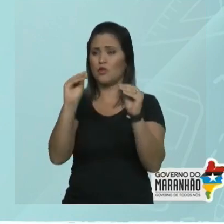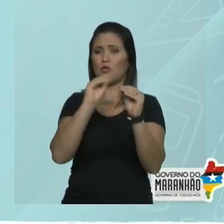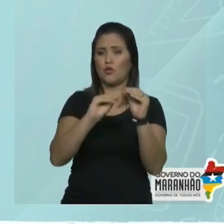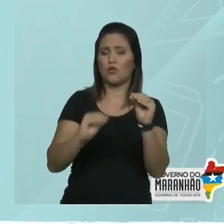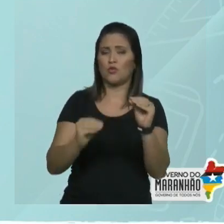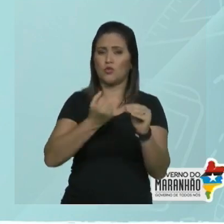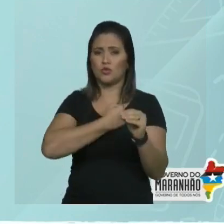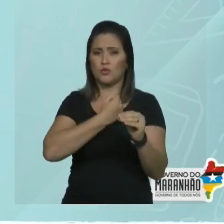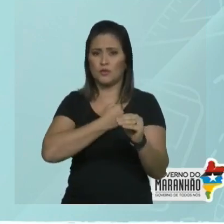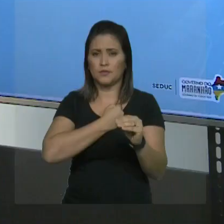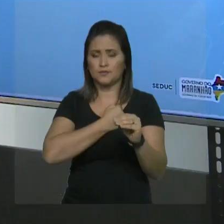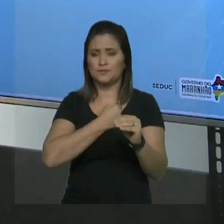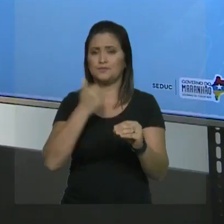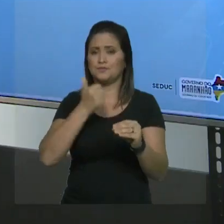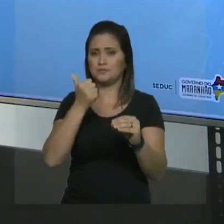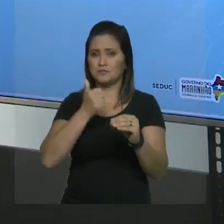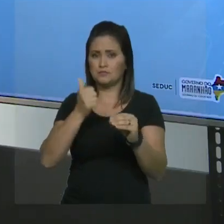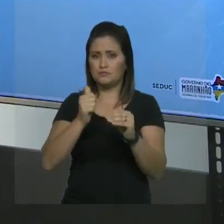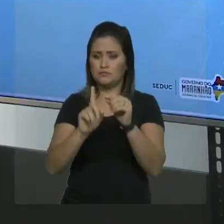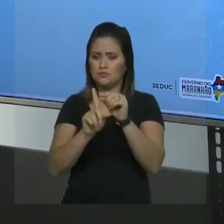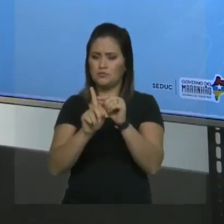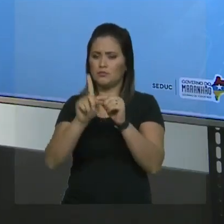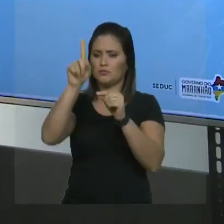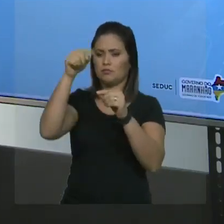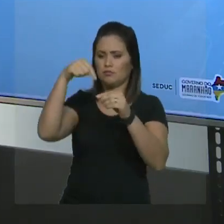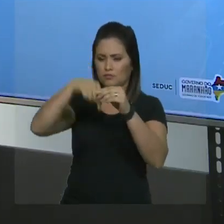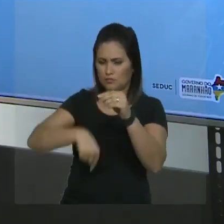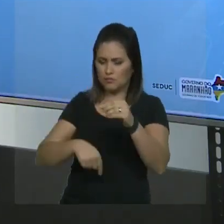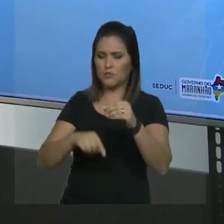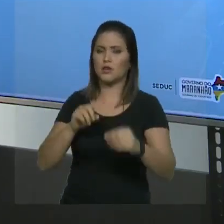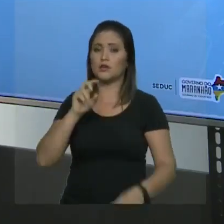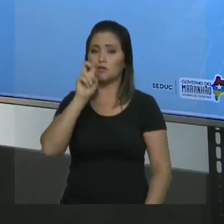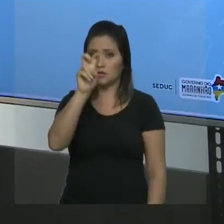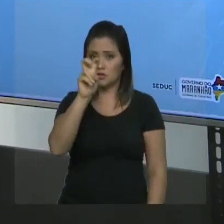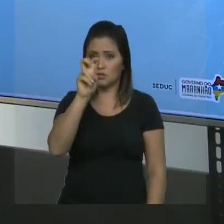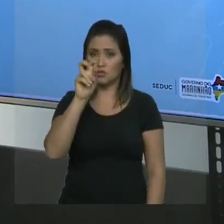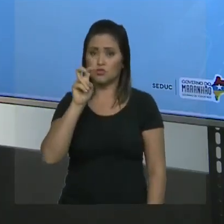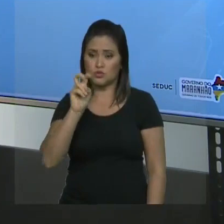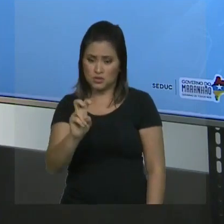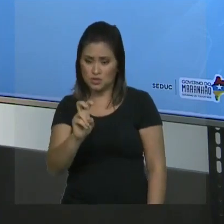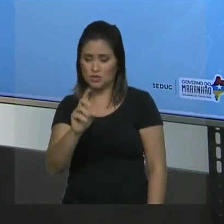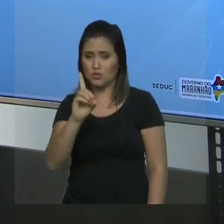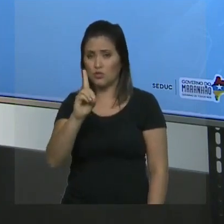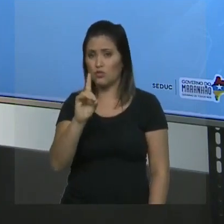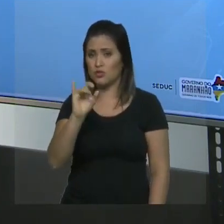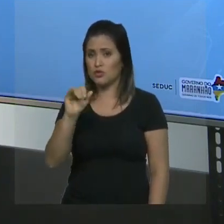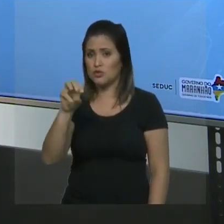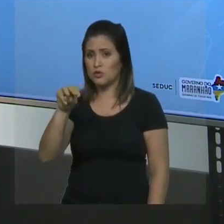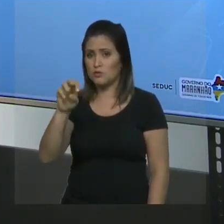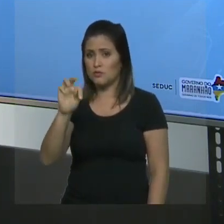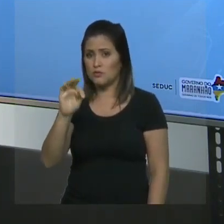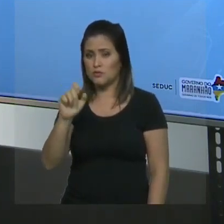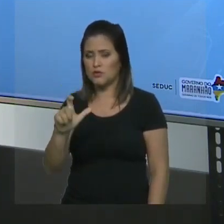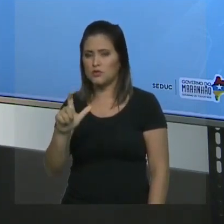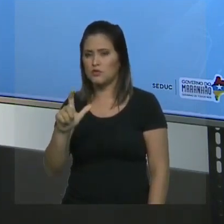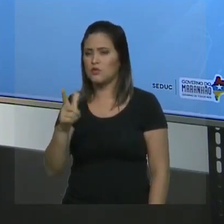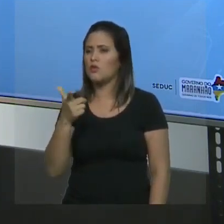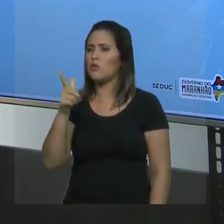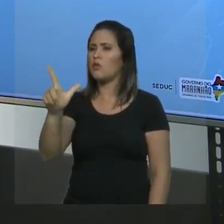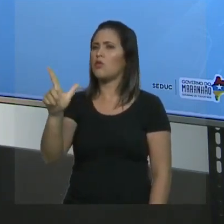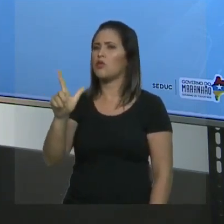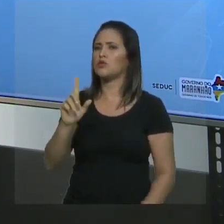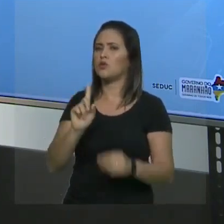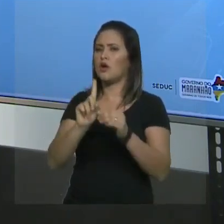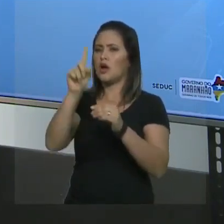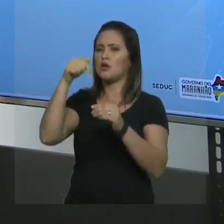de metil. Confere. Tudo bem? Mais algum radical? Não. Então, cadeia principal? 1, 2,